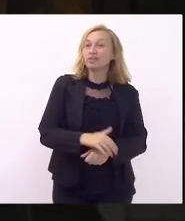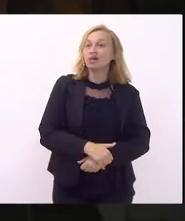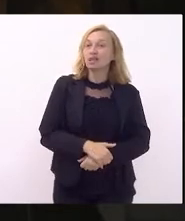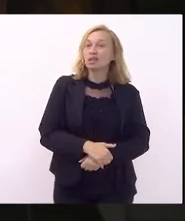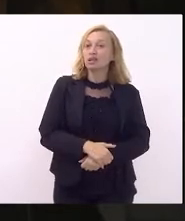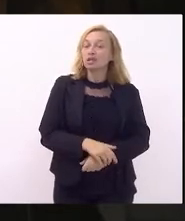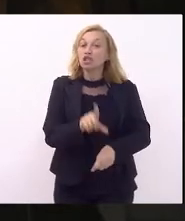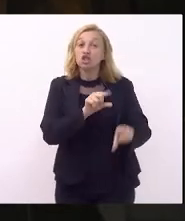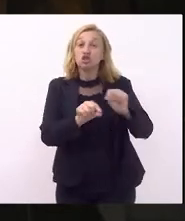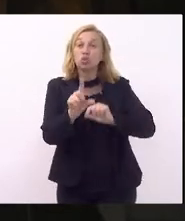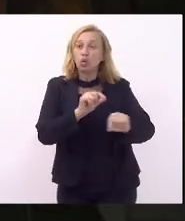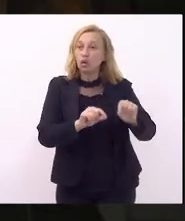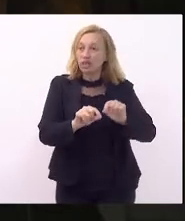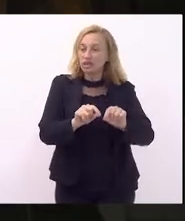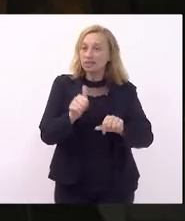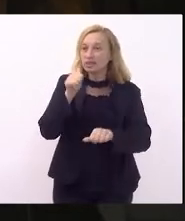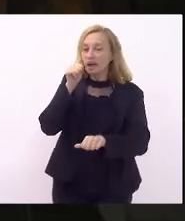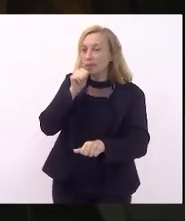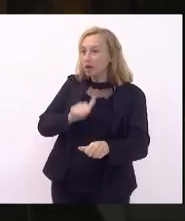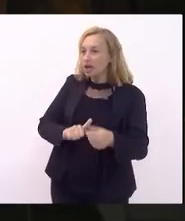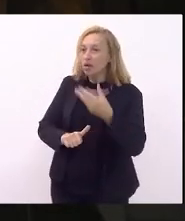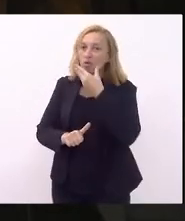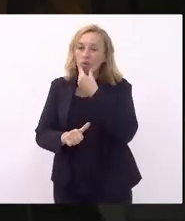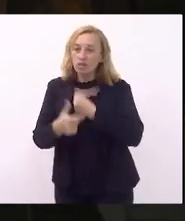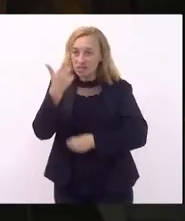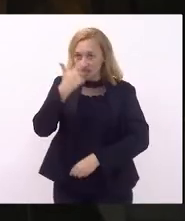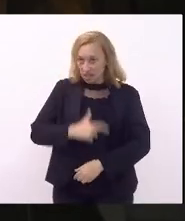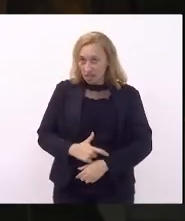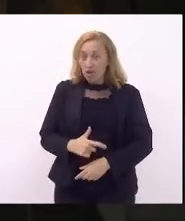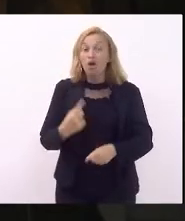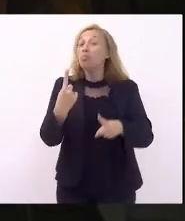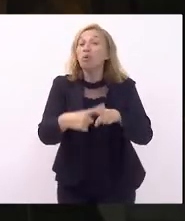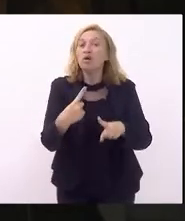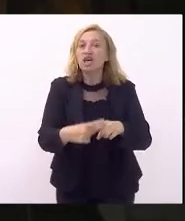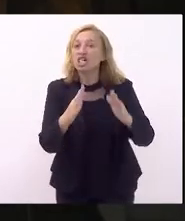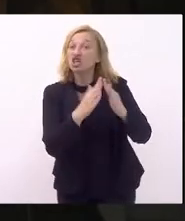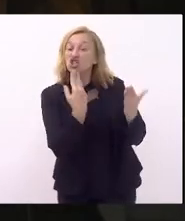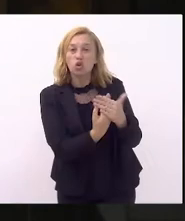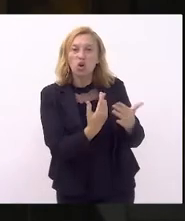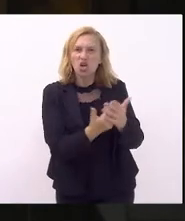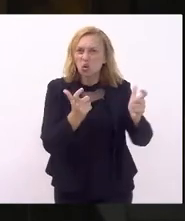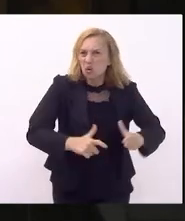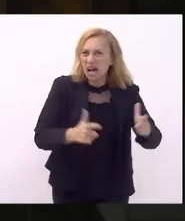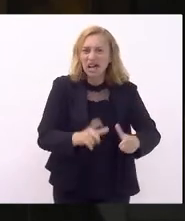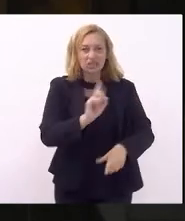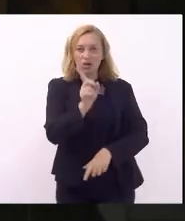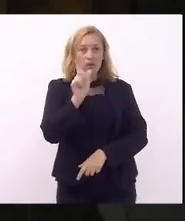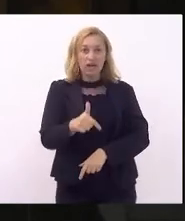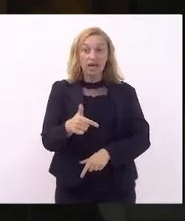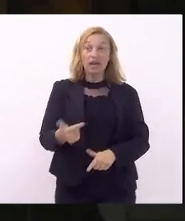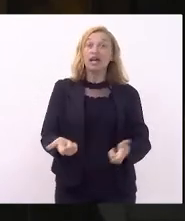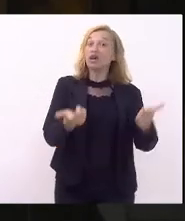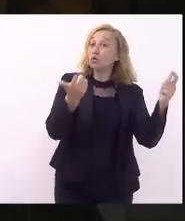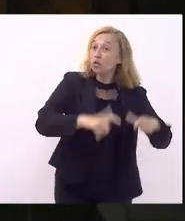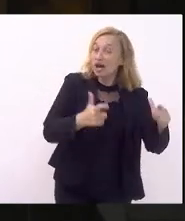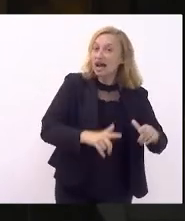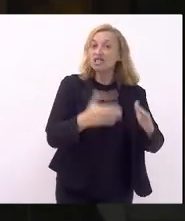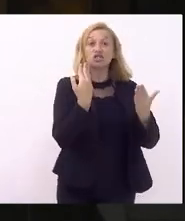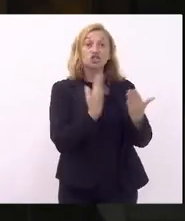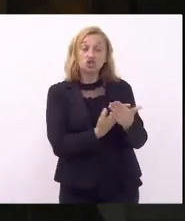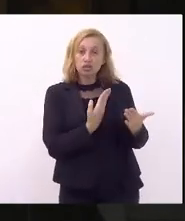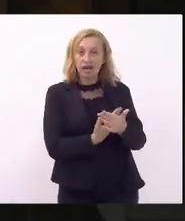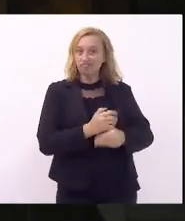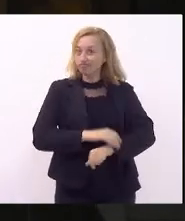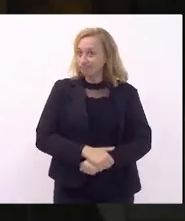opções sexuais. E por que isso? Porque a escola não é lugar disso. A escola é lugar de estudar.